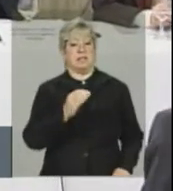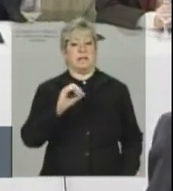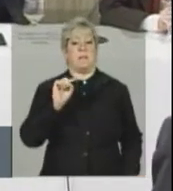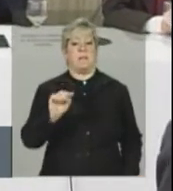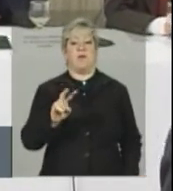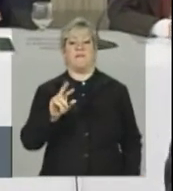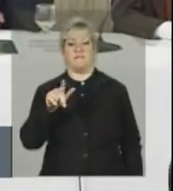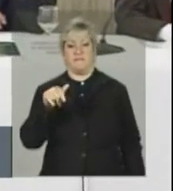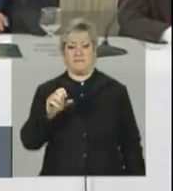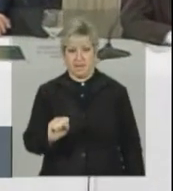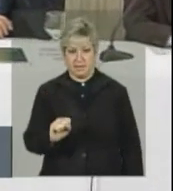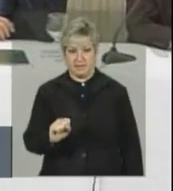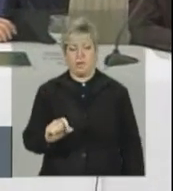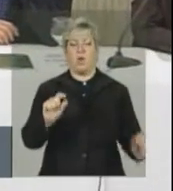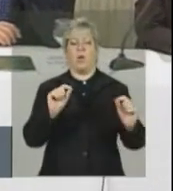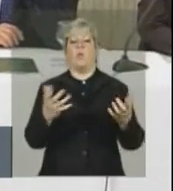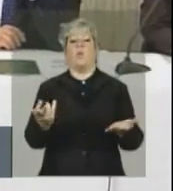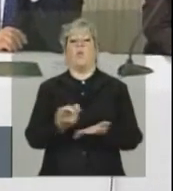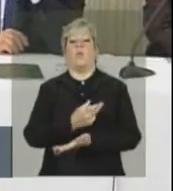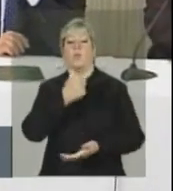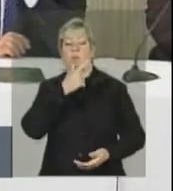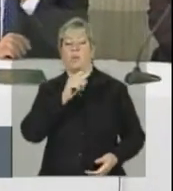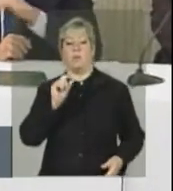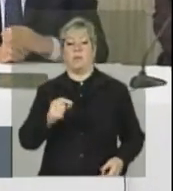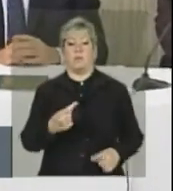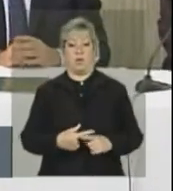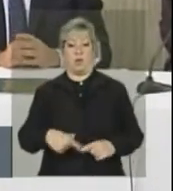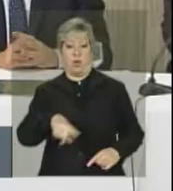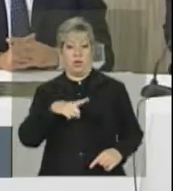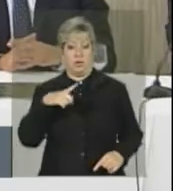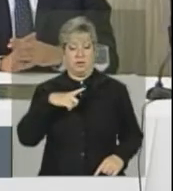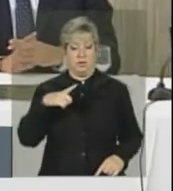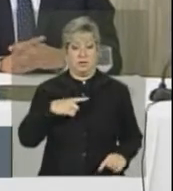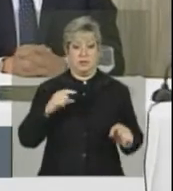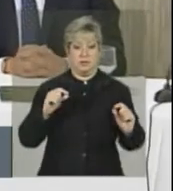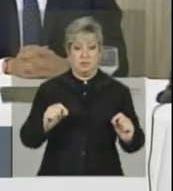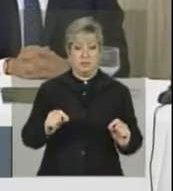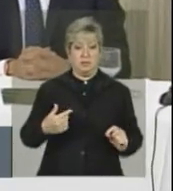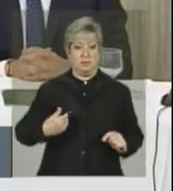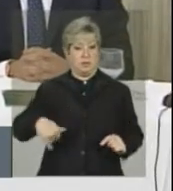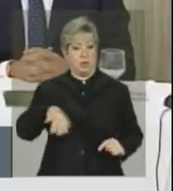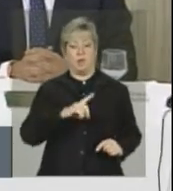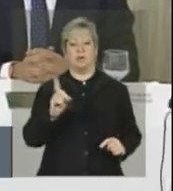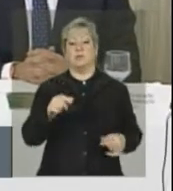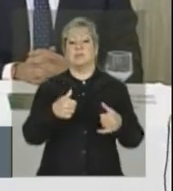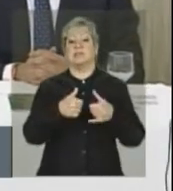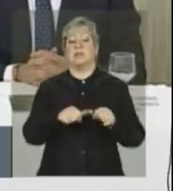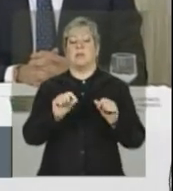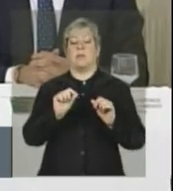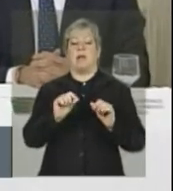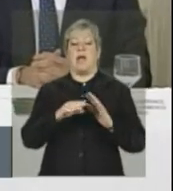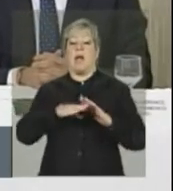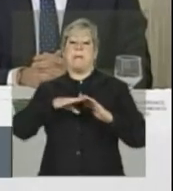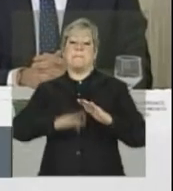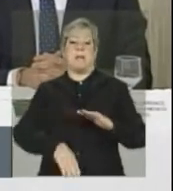O que aconteceu? A gente teve um deslocamento do calendário. Então, nós estamos abaixo da meta.